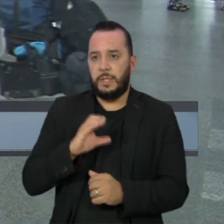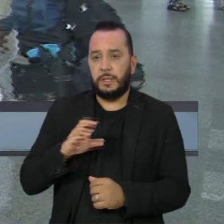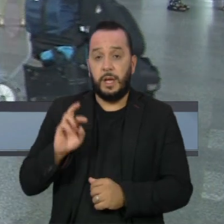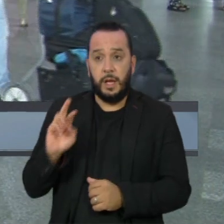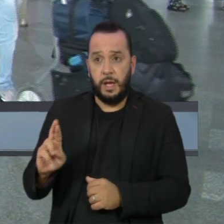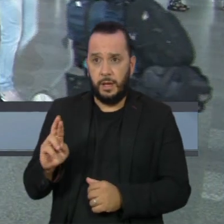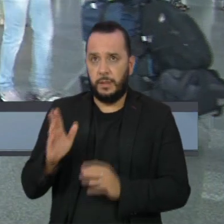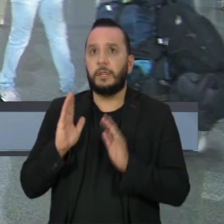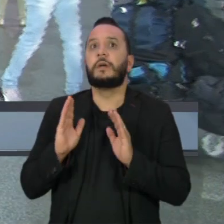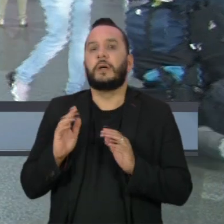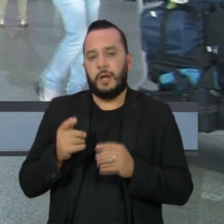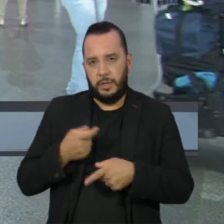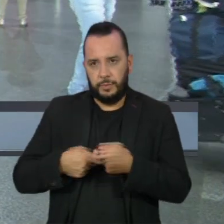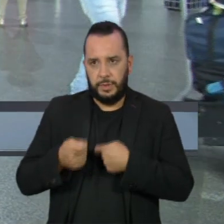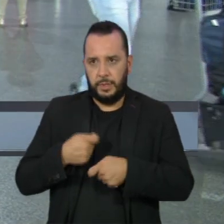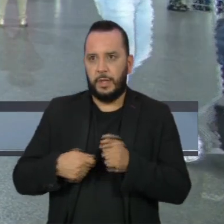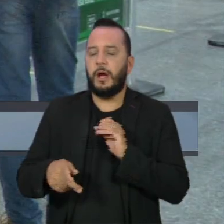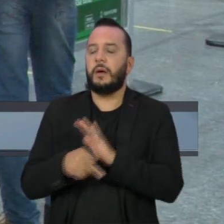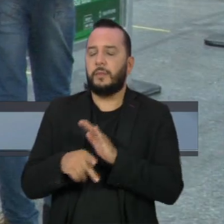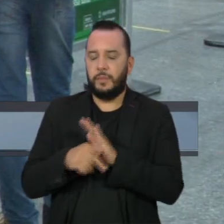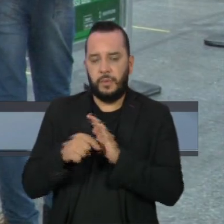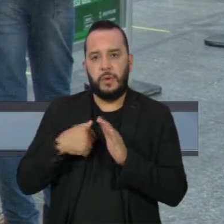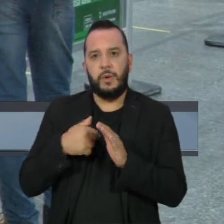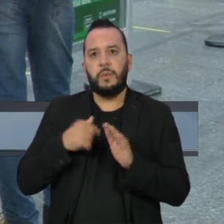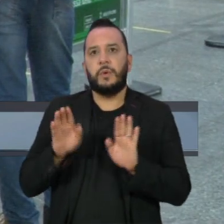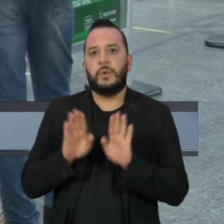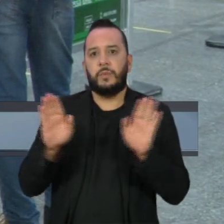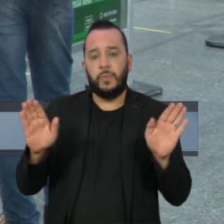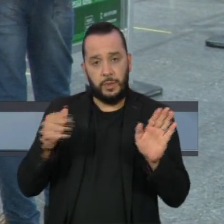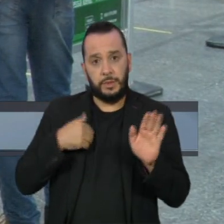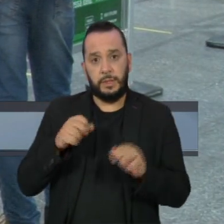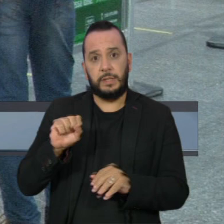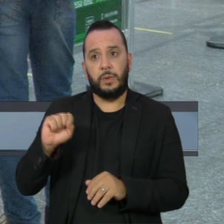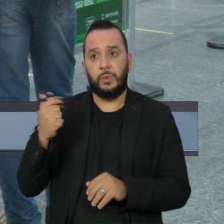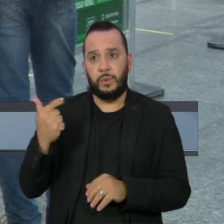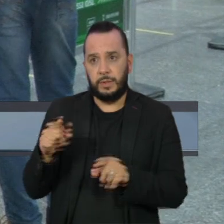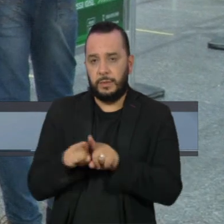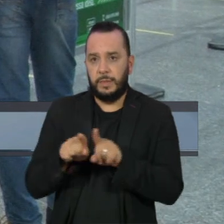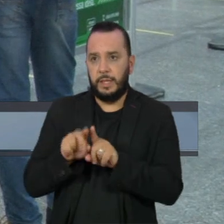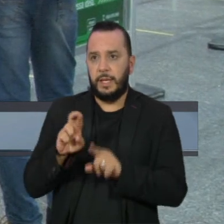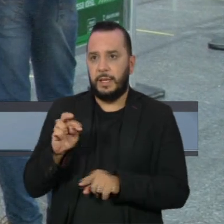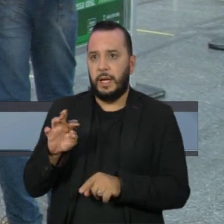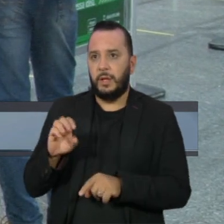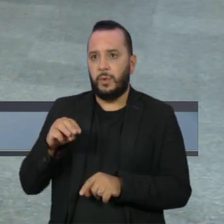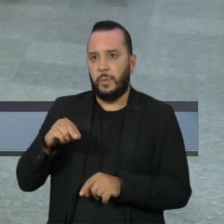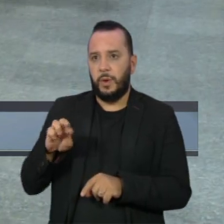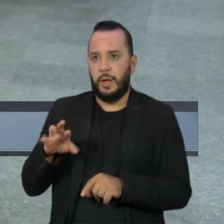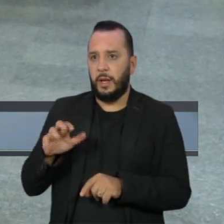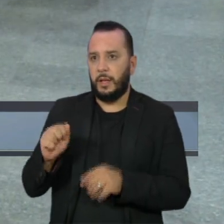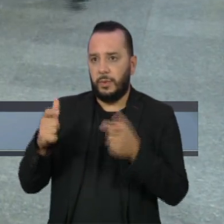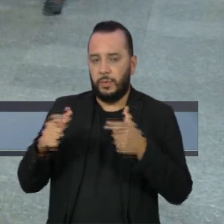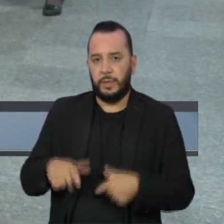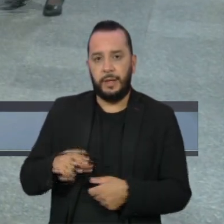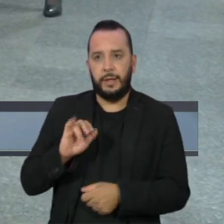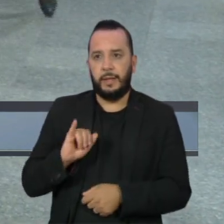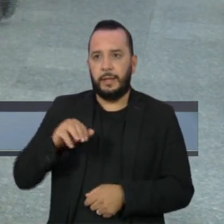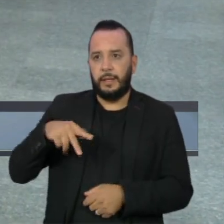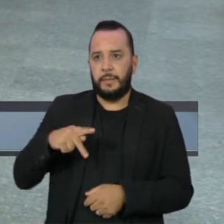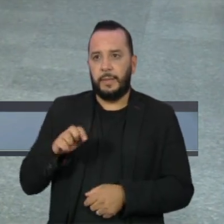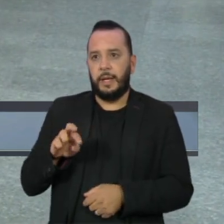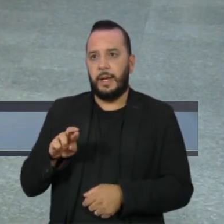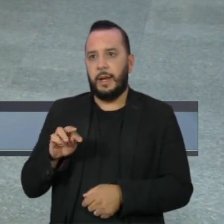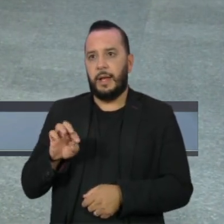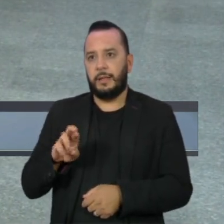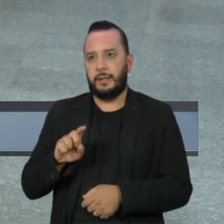administrará os aeroportos Marechal do Cunha Machado, em São Luís, e Renato Moreira, na cidade de Imperatriz. Os terminais aéreos